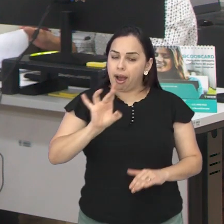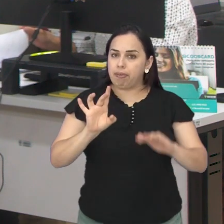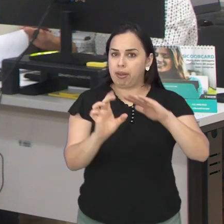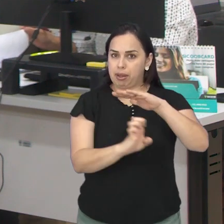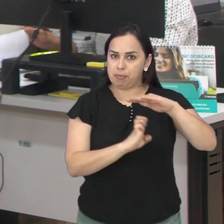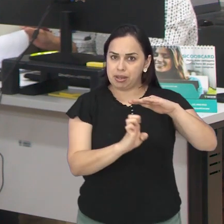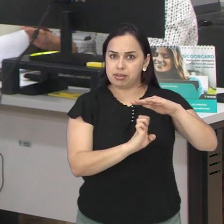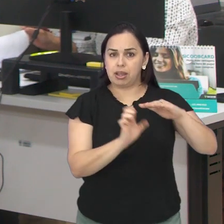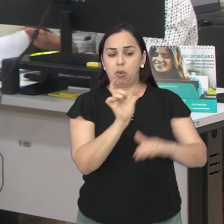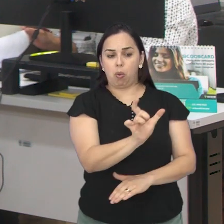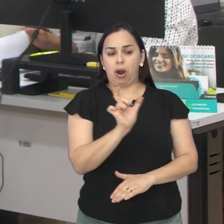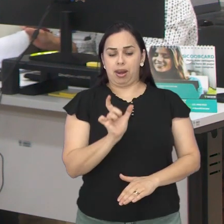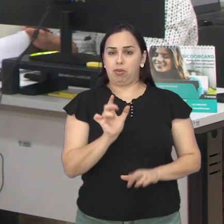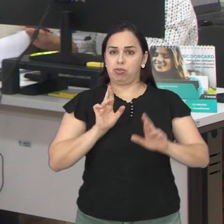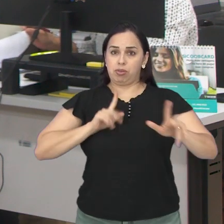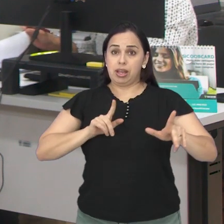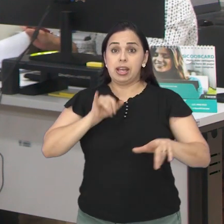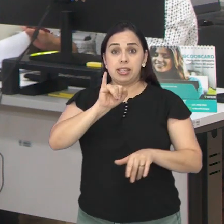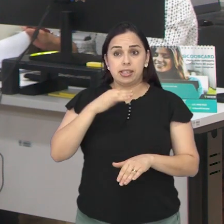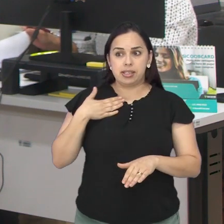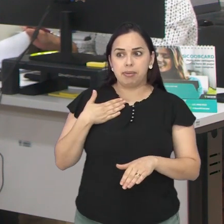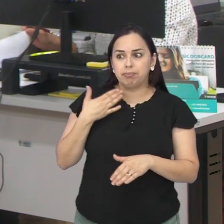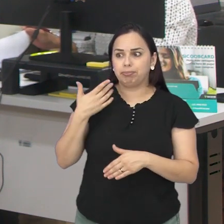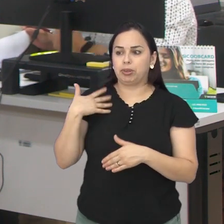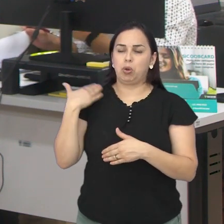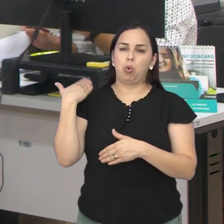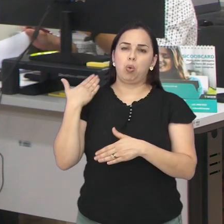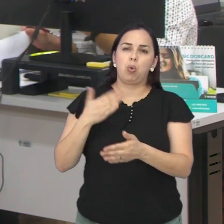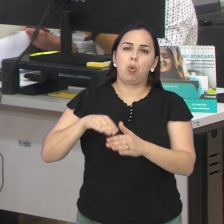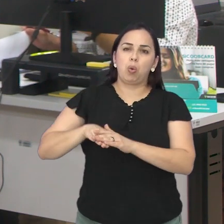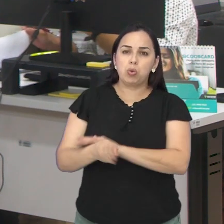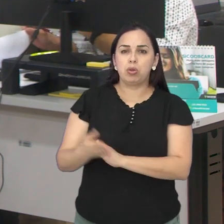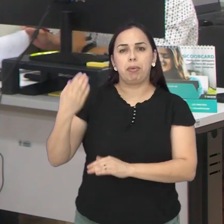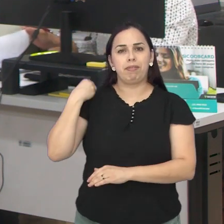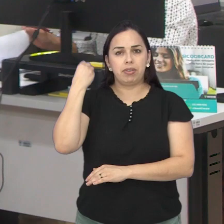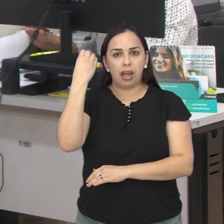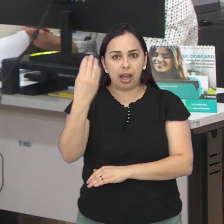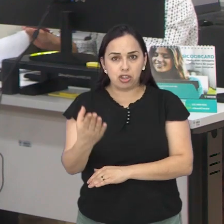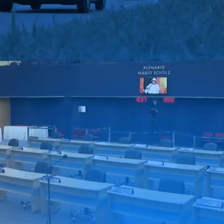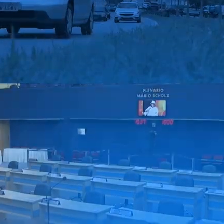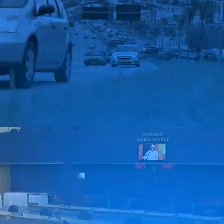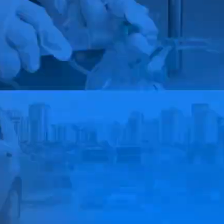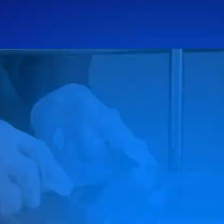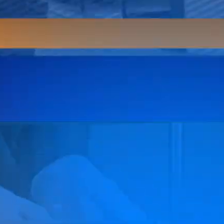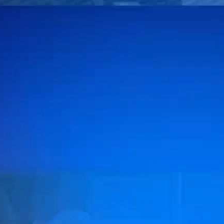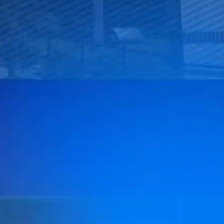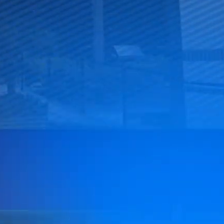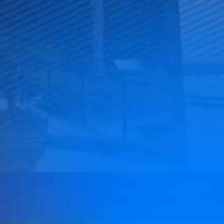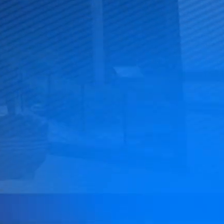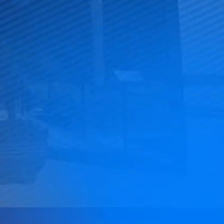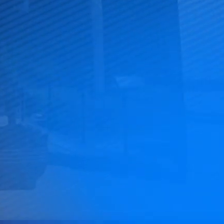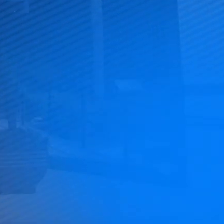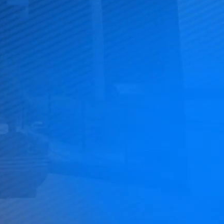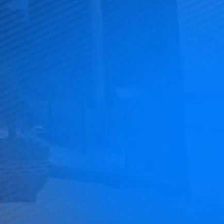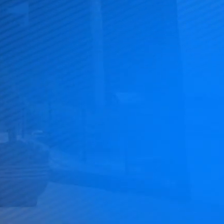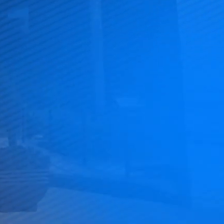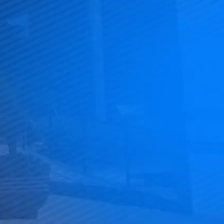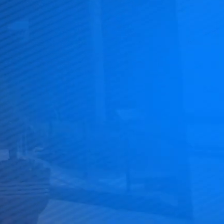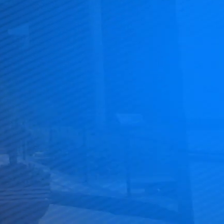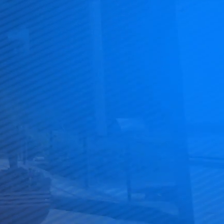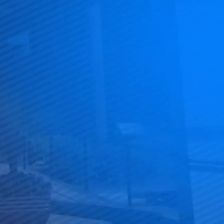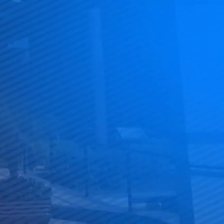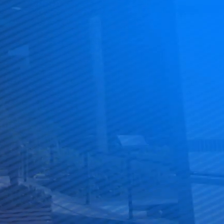cartão, então quem costuma viajar por mais de uma empresa vai ter que solicitar mais de um cartão. E aí E